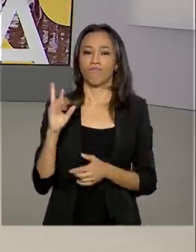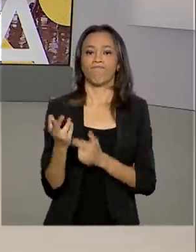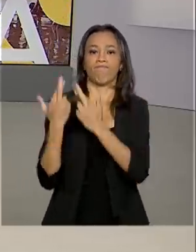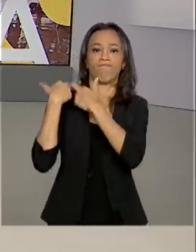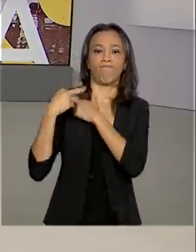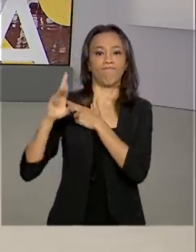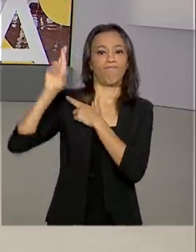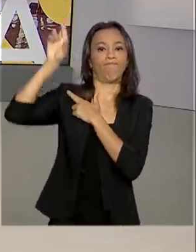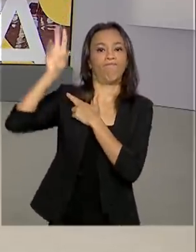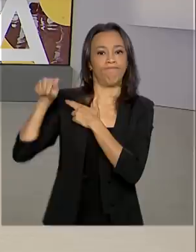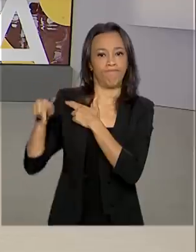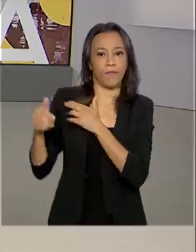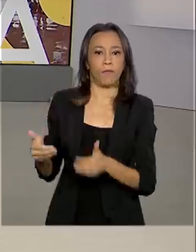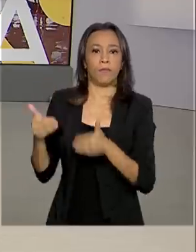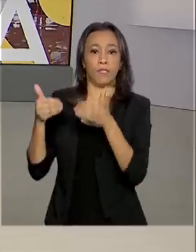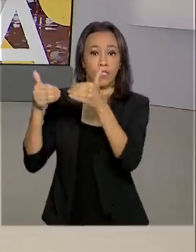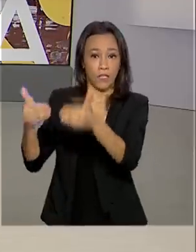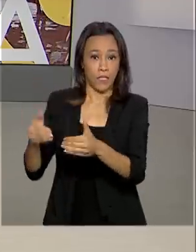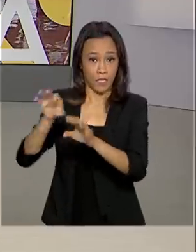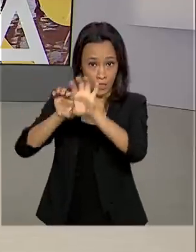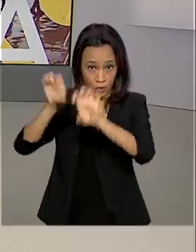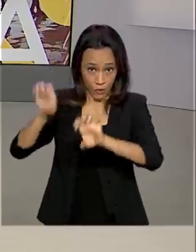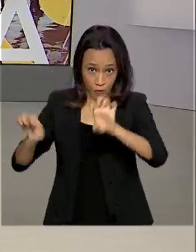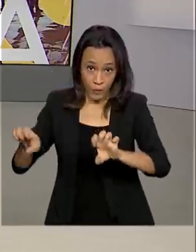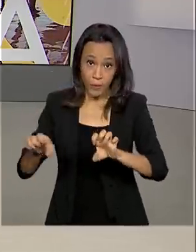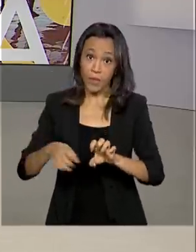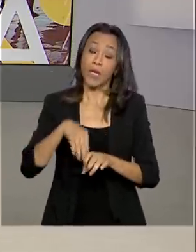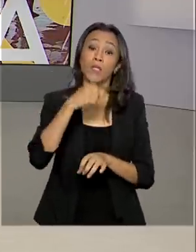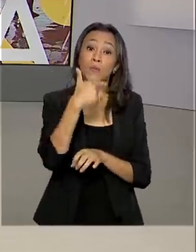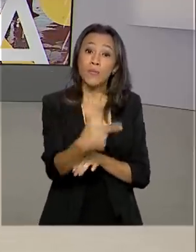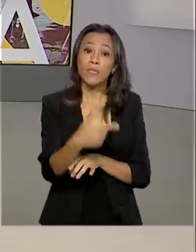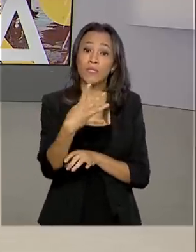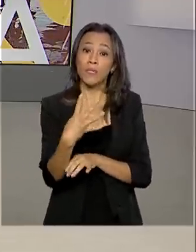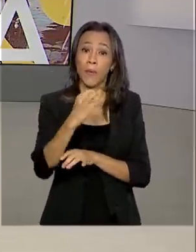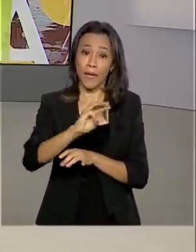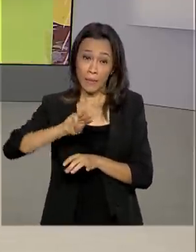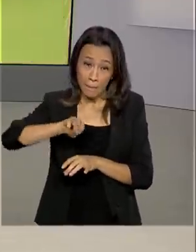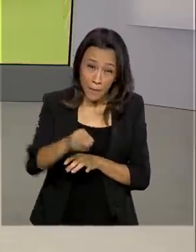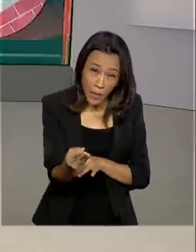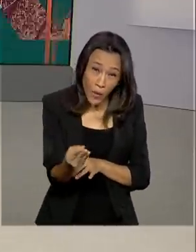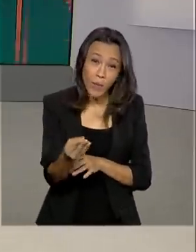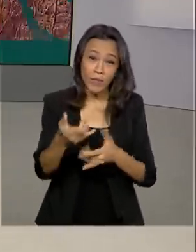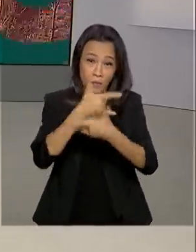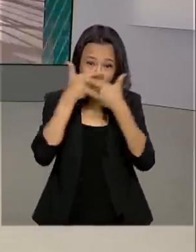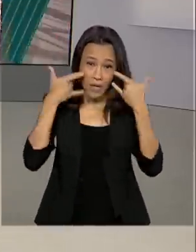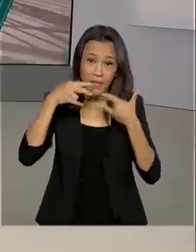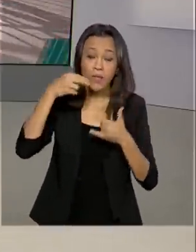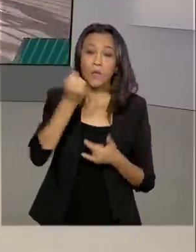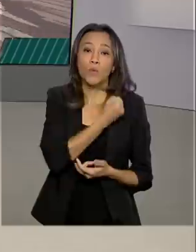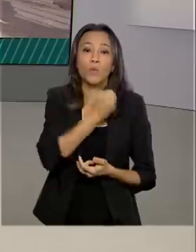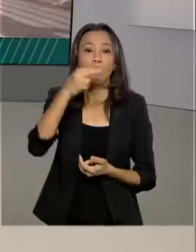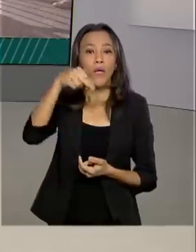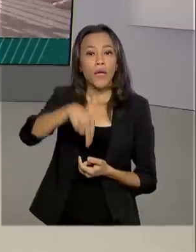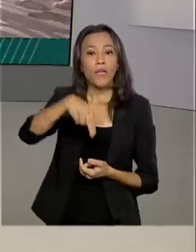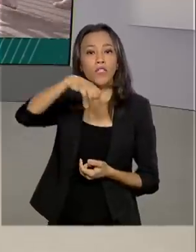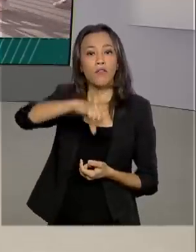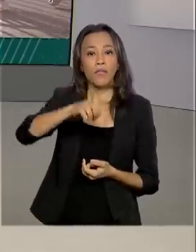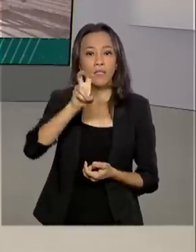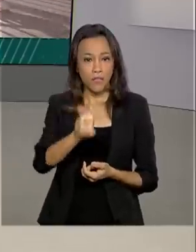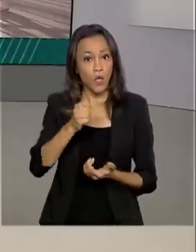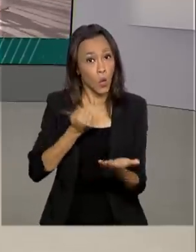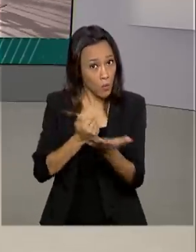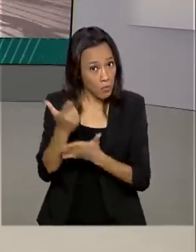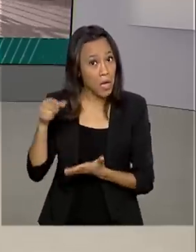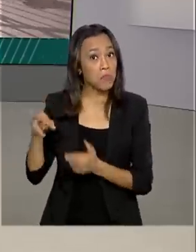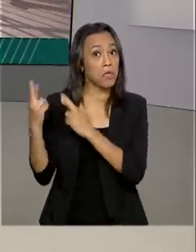Infraestrutura. De um total de 240 milhões de máscaras N95 compradas pelo Ministério da Saúde, 100